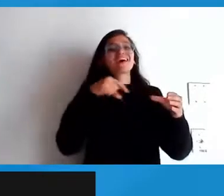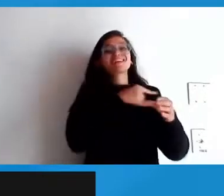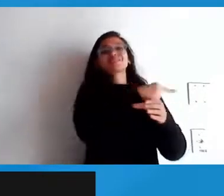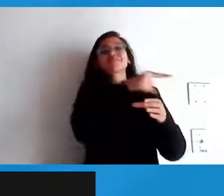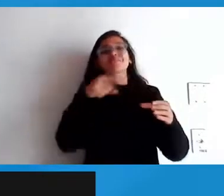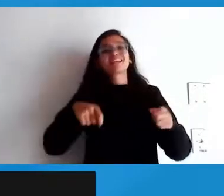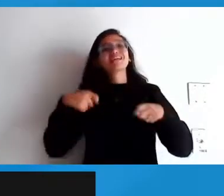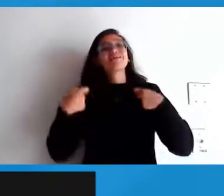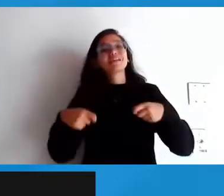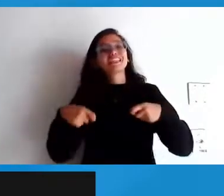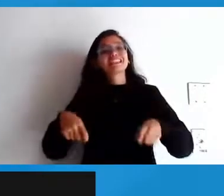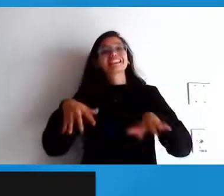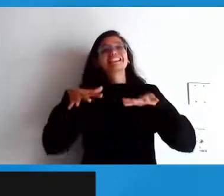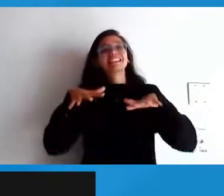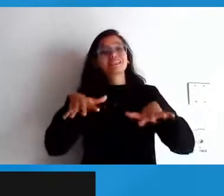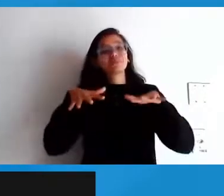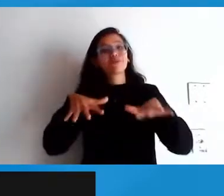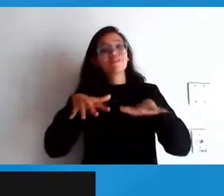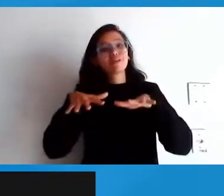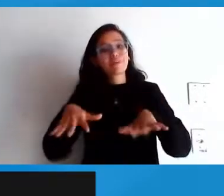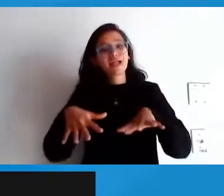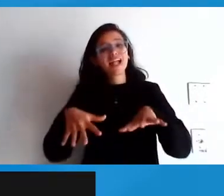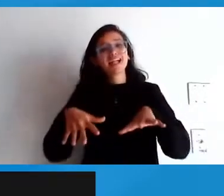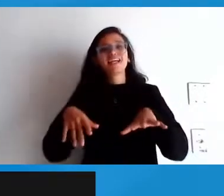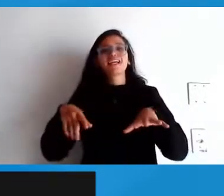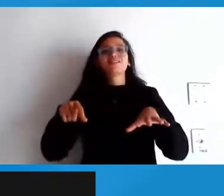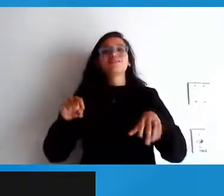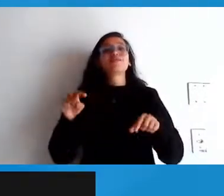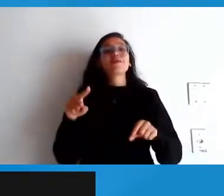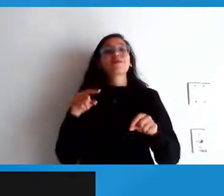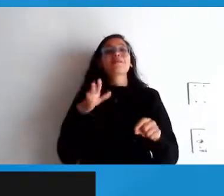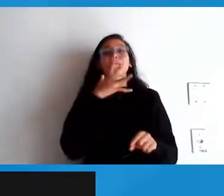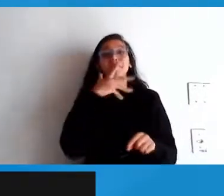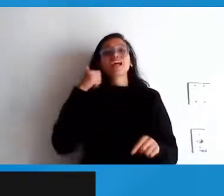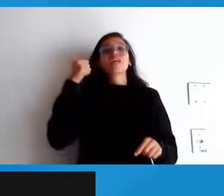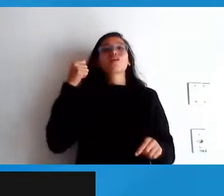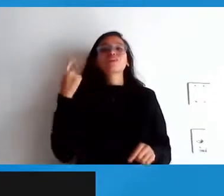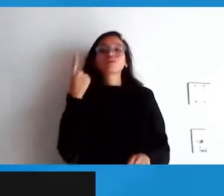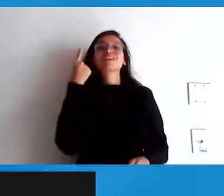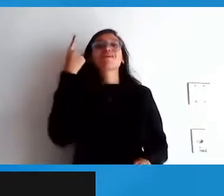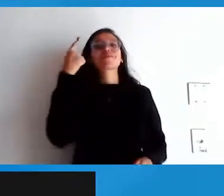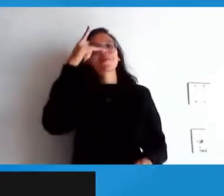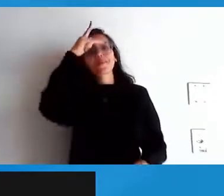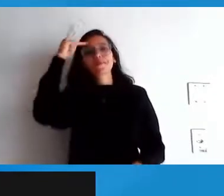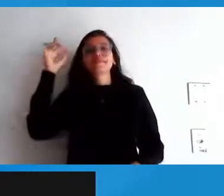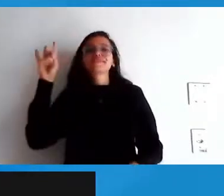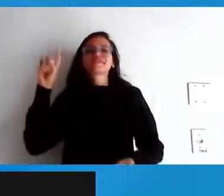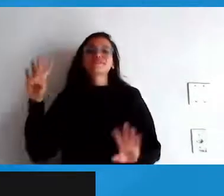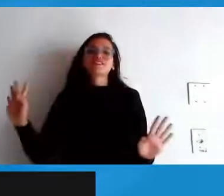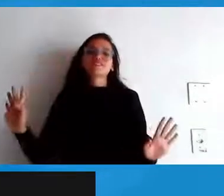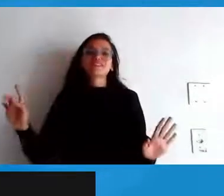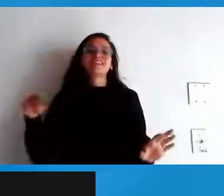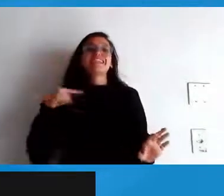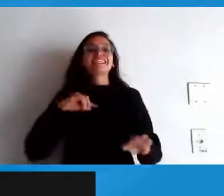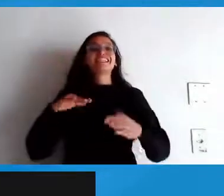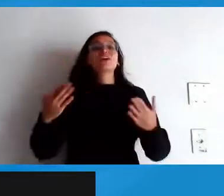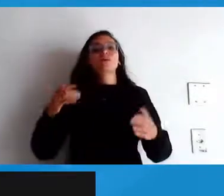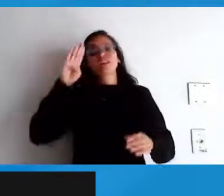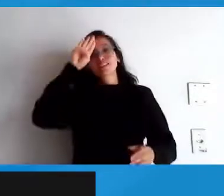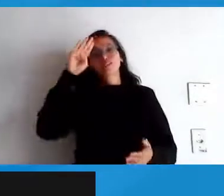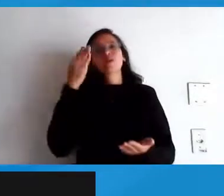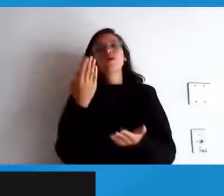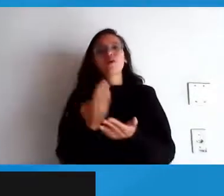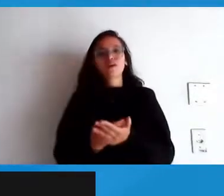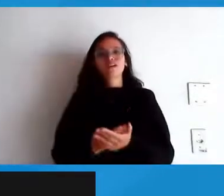para fazer essas coisas é mais importante do que o indivíduo chegar e fazer essas coisas tá isso é o tipo de coisa que eu acredito que deveria